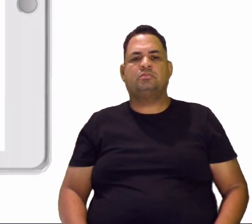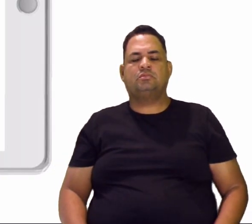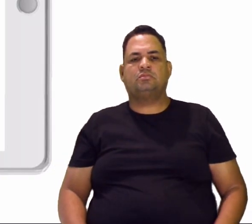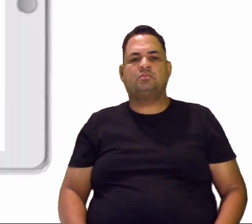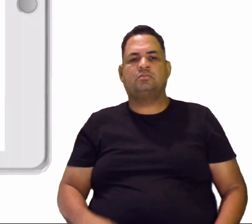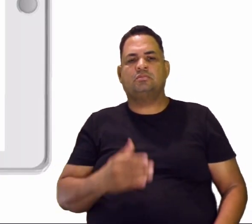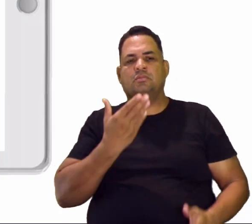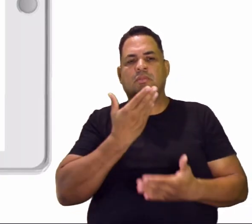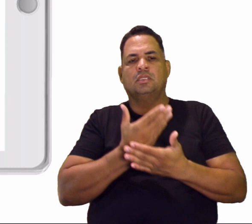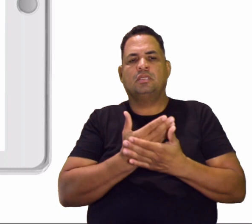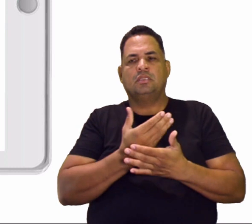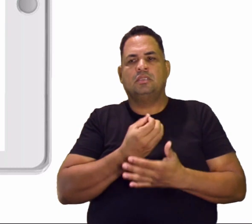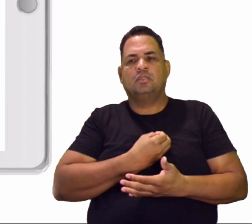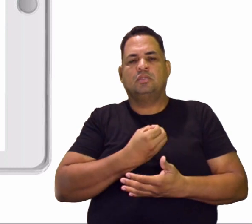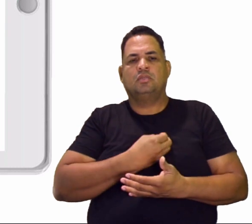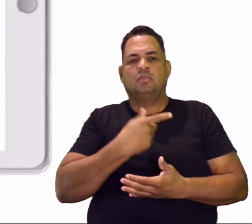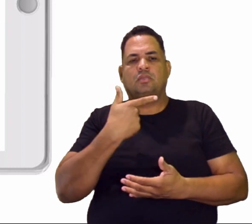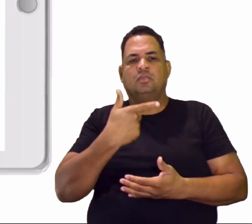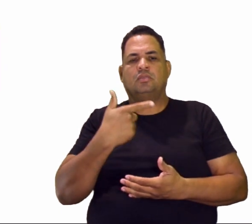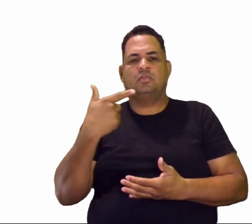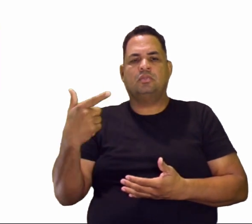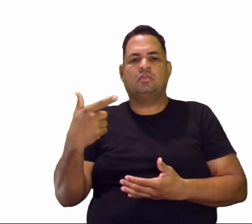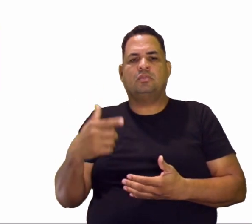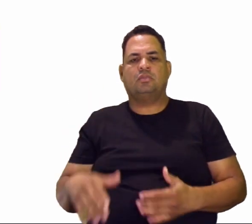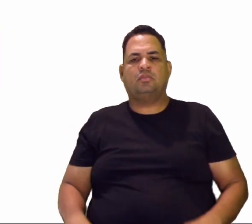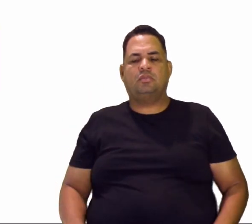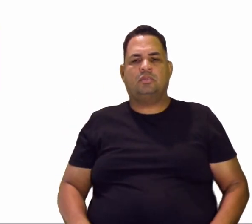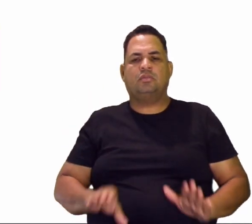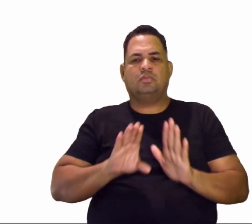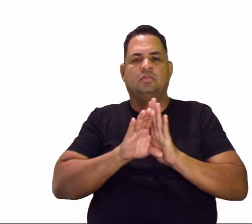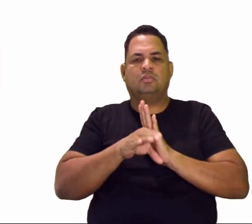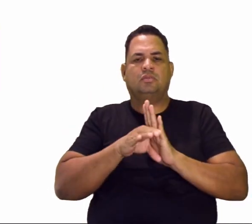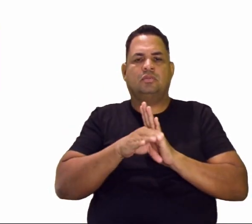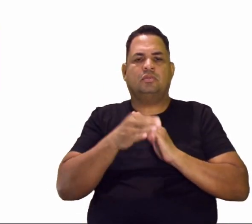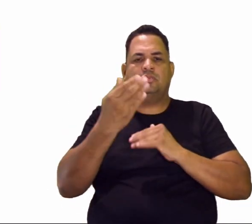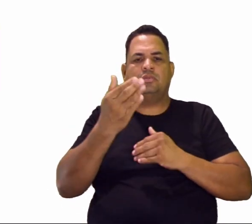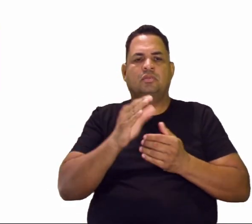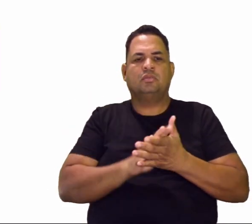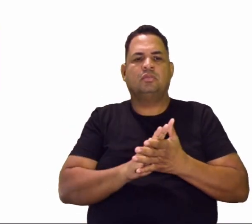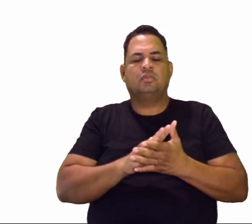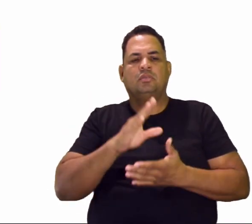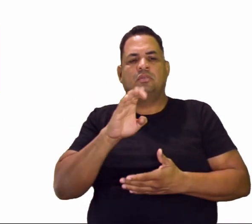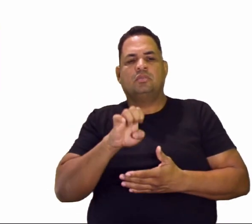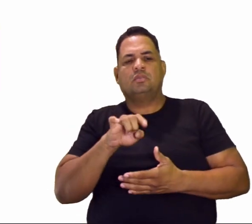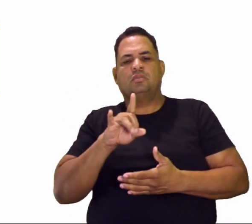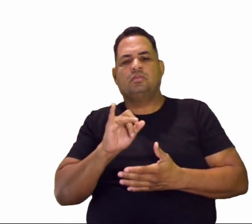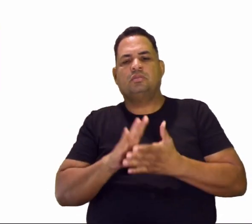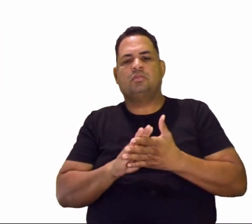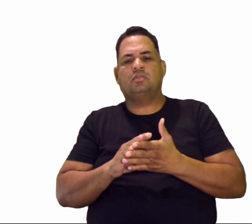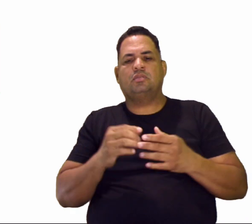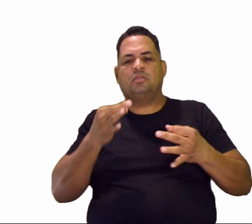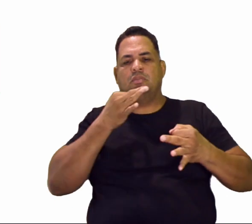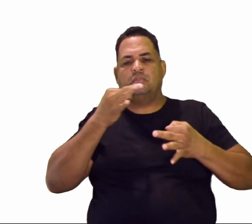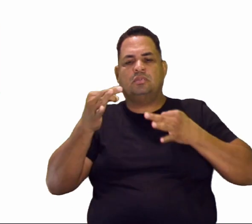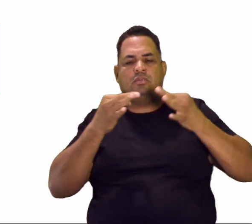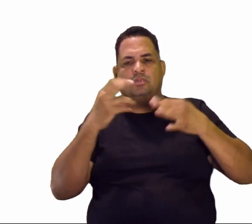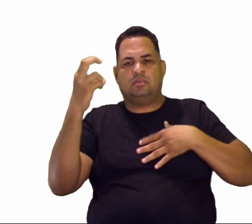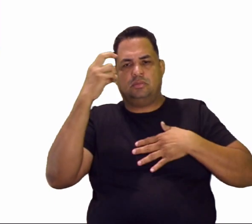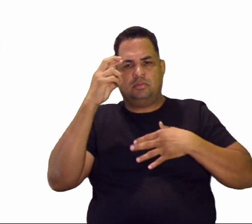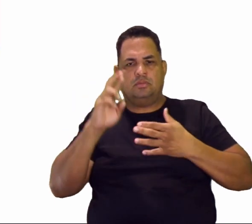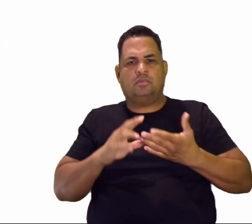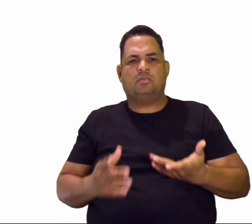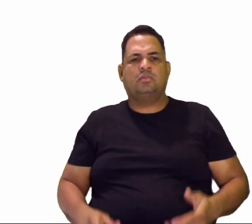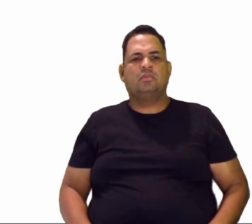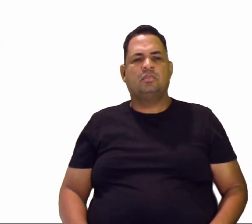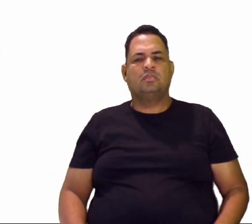22, a gente falou sobre, a gente trouxe o conceito de etnocentrismo, relativismo, multiculturalismo